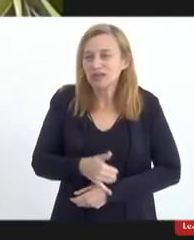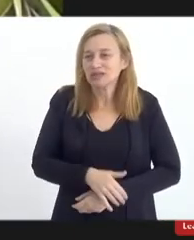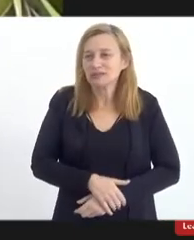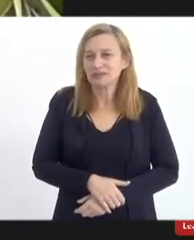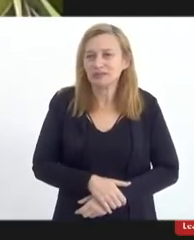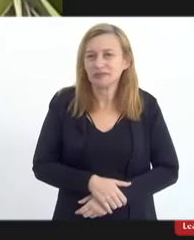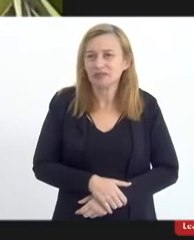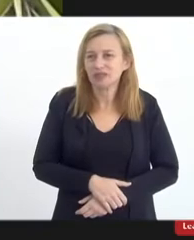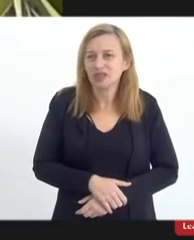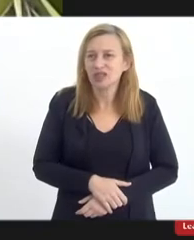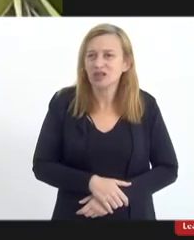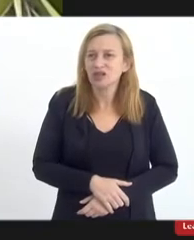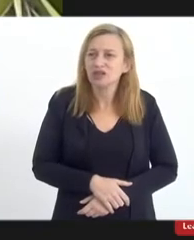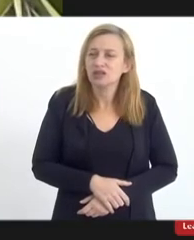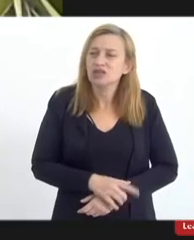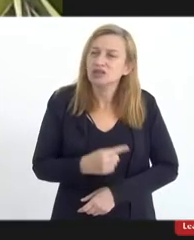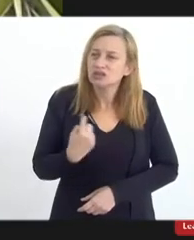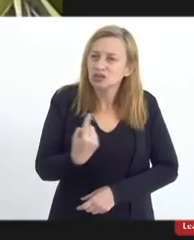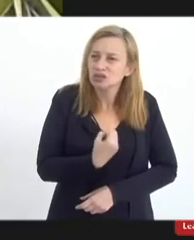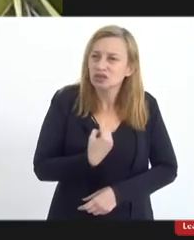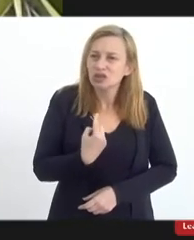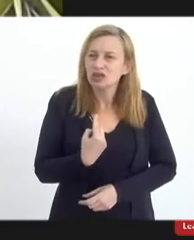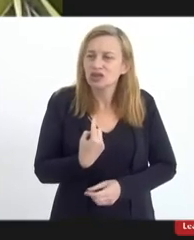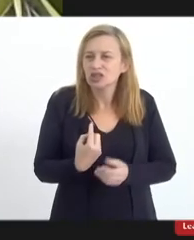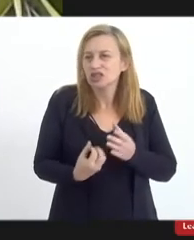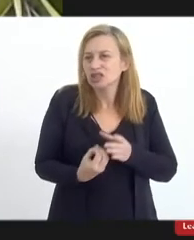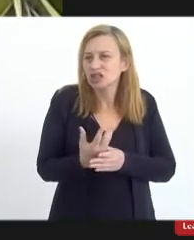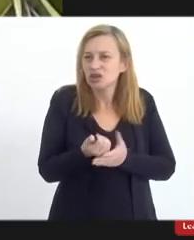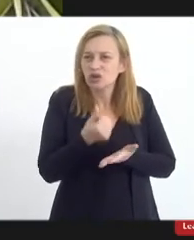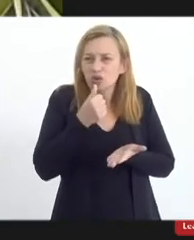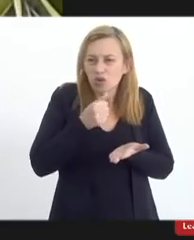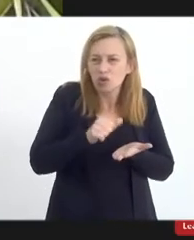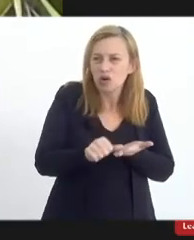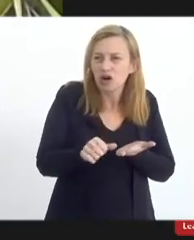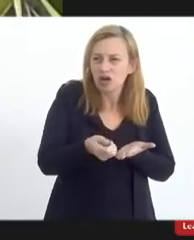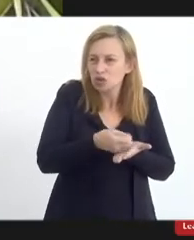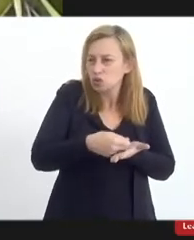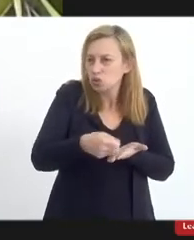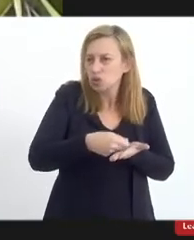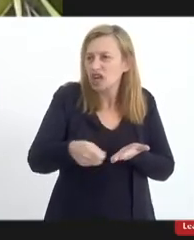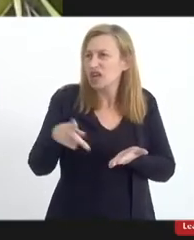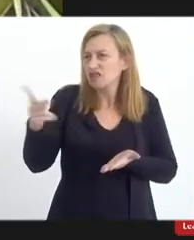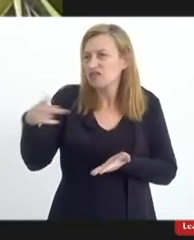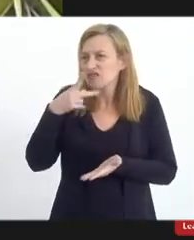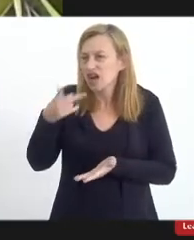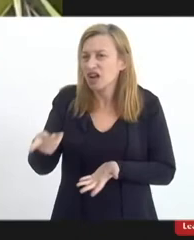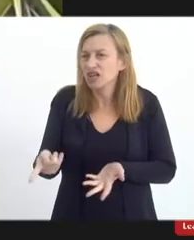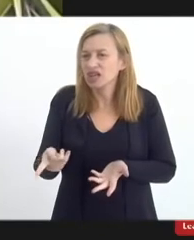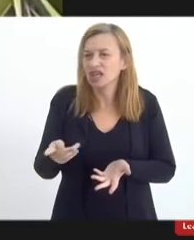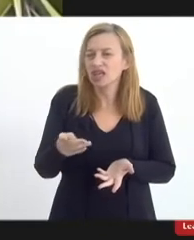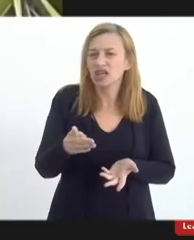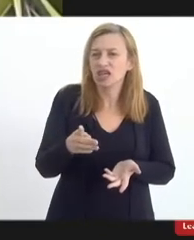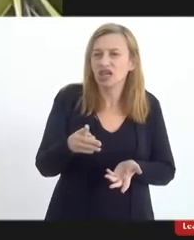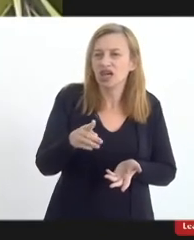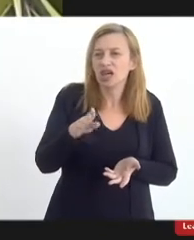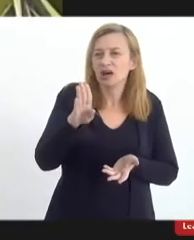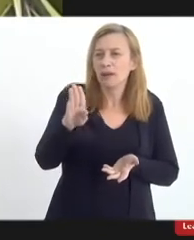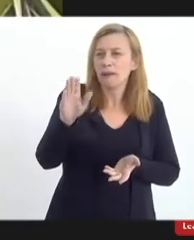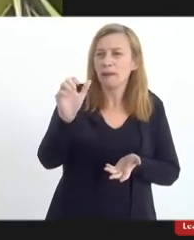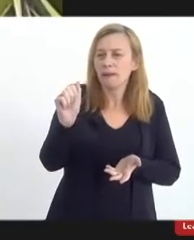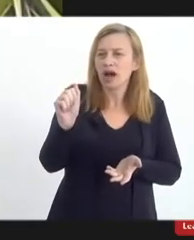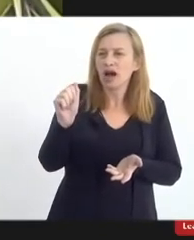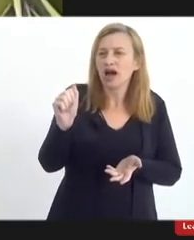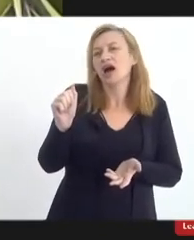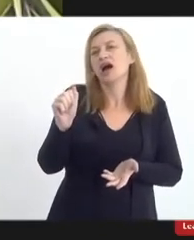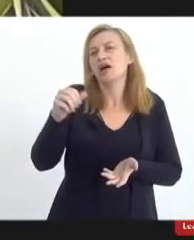e nós produzimos uma cartilha, como ele diz que os macumbeiros são porcos, que são isso, que são aquilo,